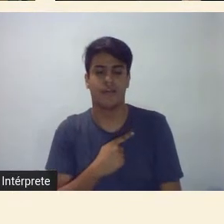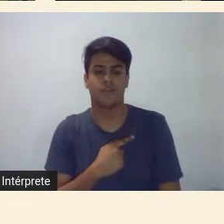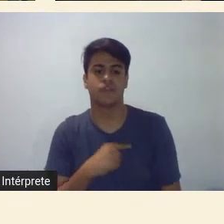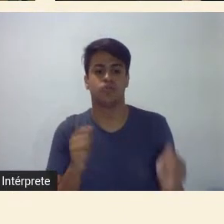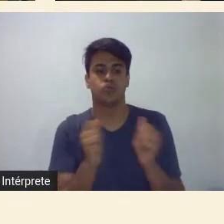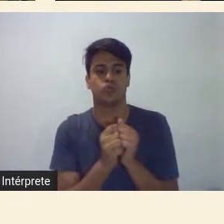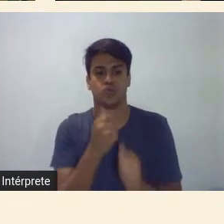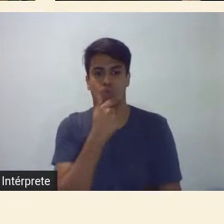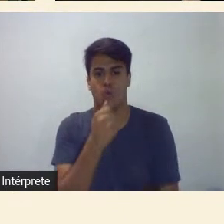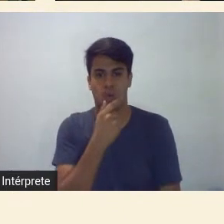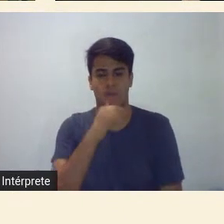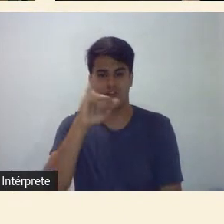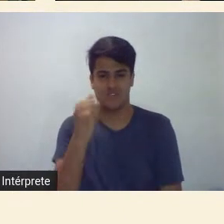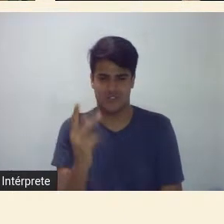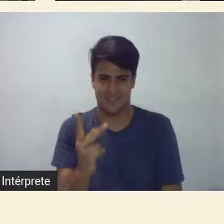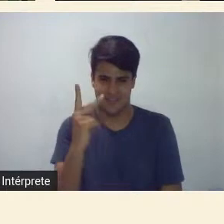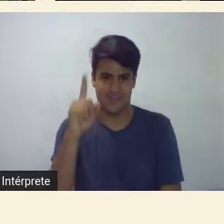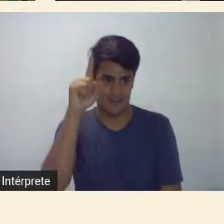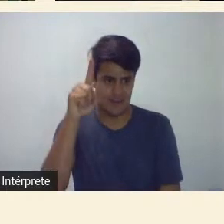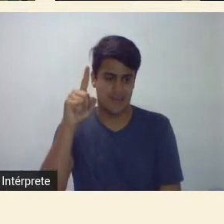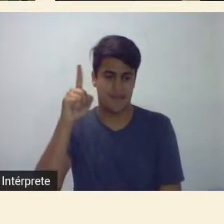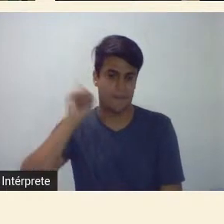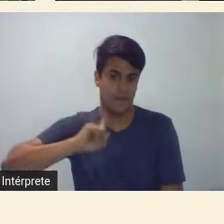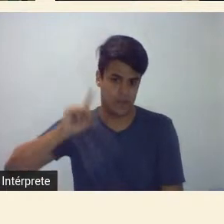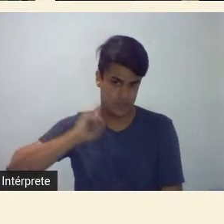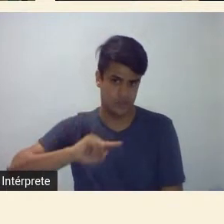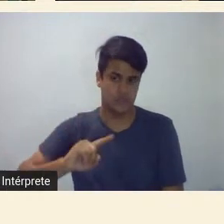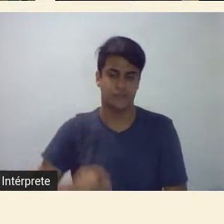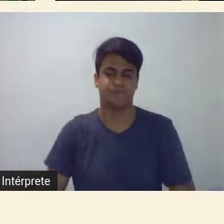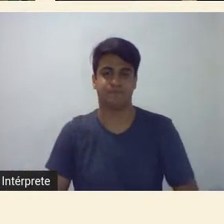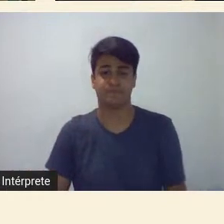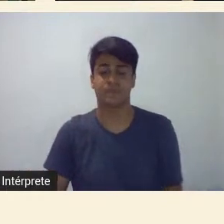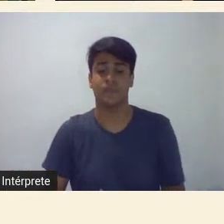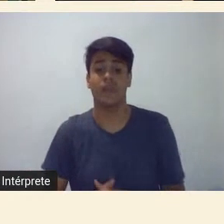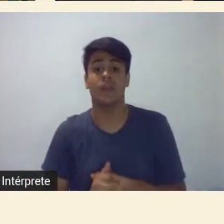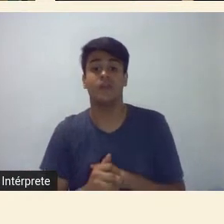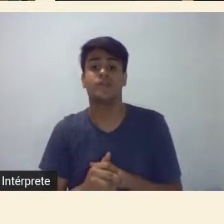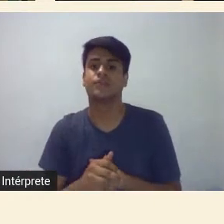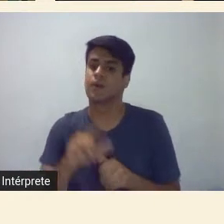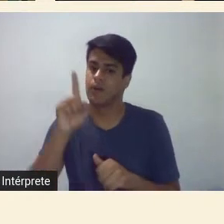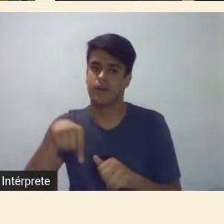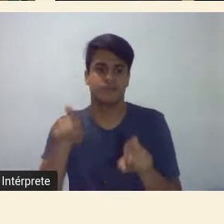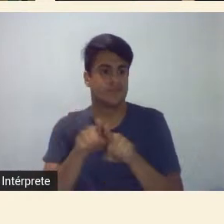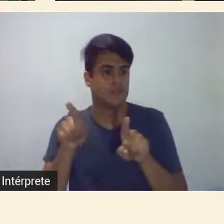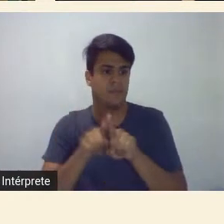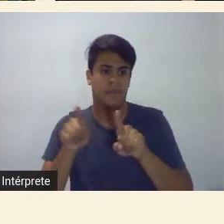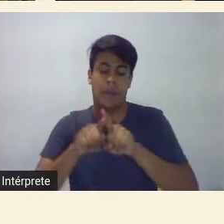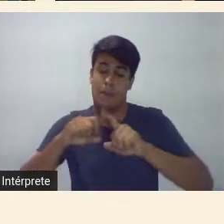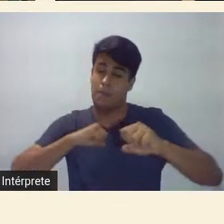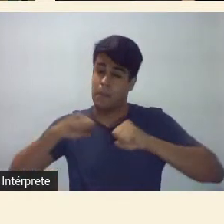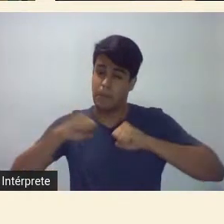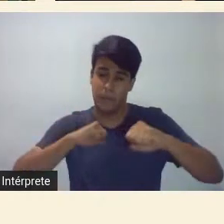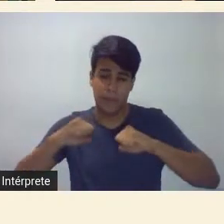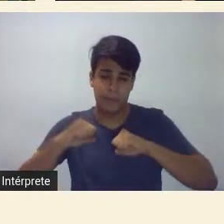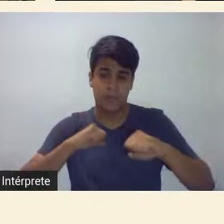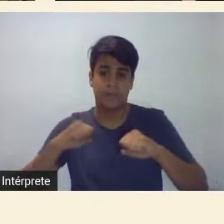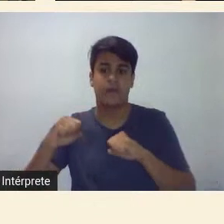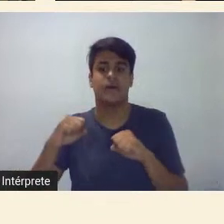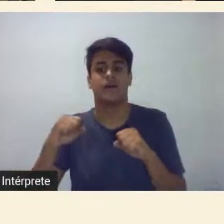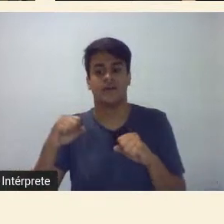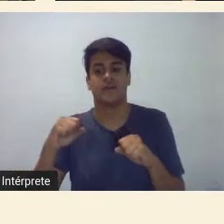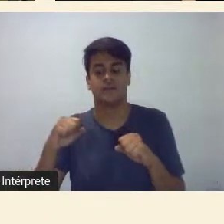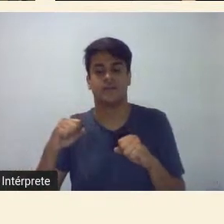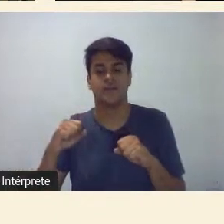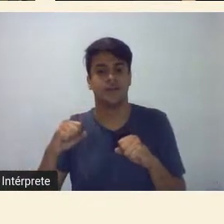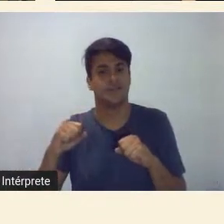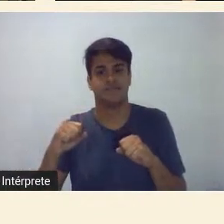Kubitschek prefeito de Belo Horizonte e é também um fenômeno da digamos assim da